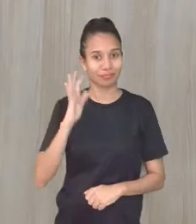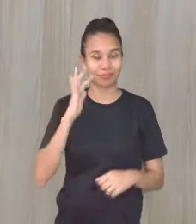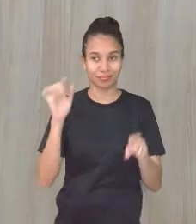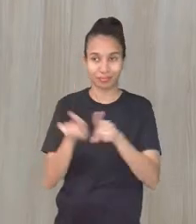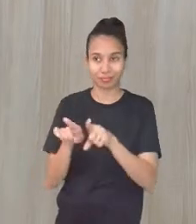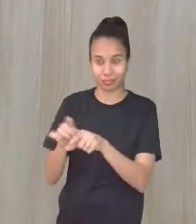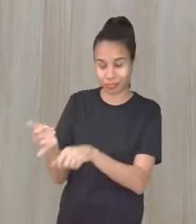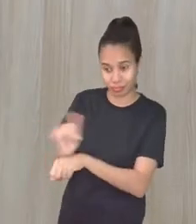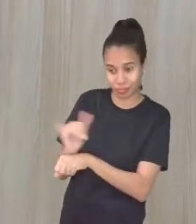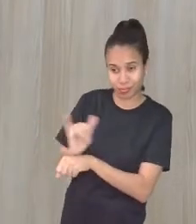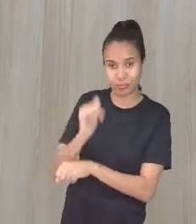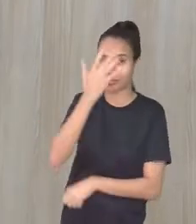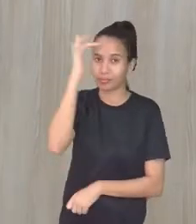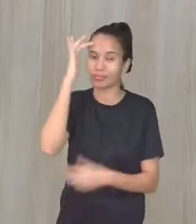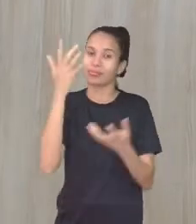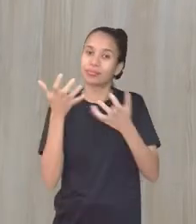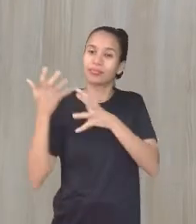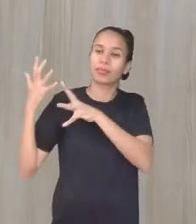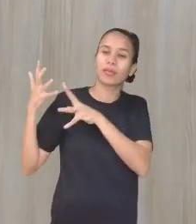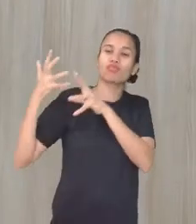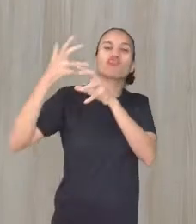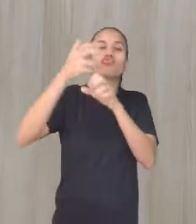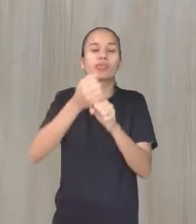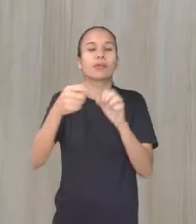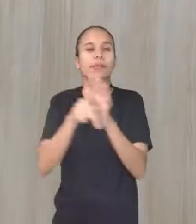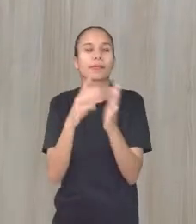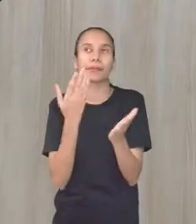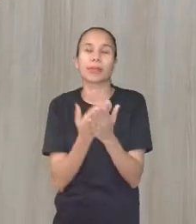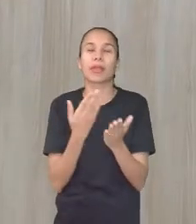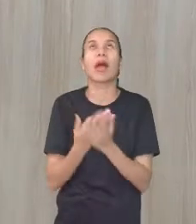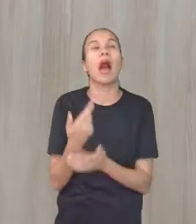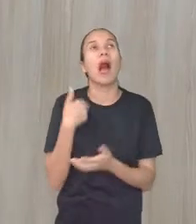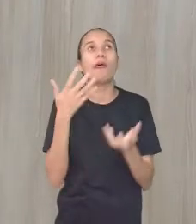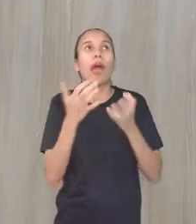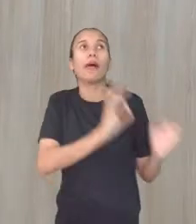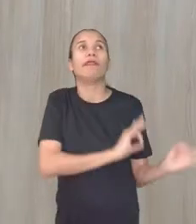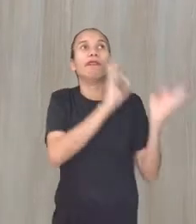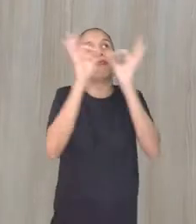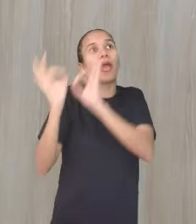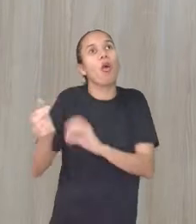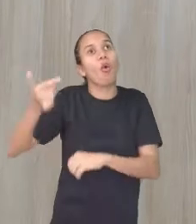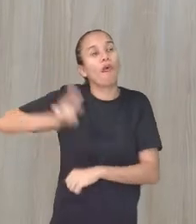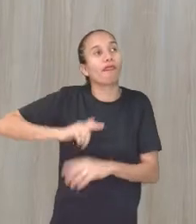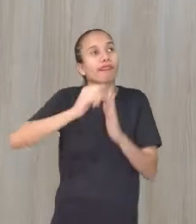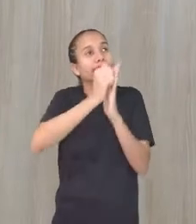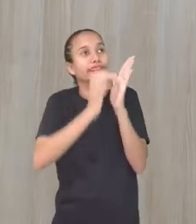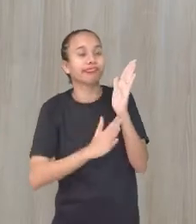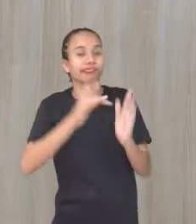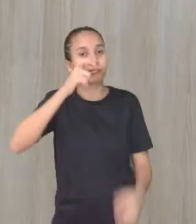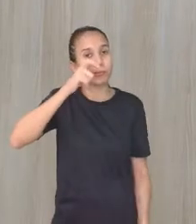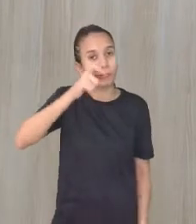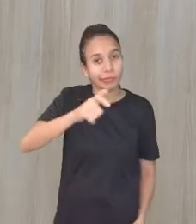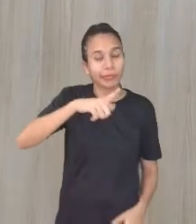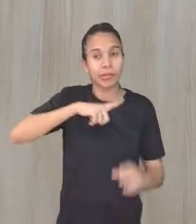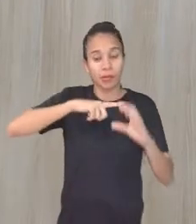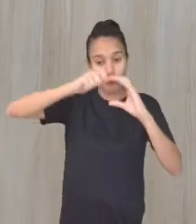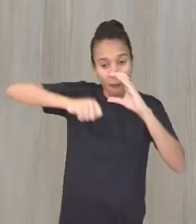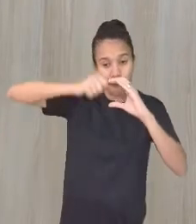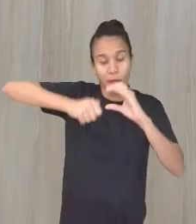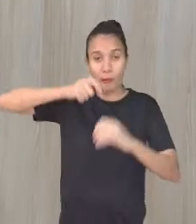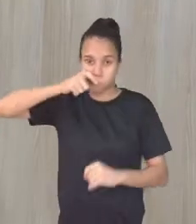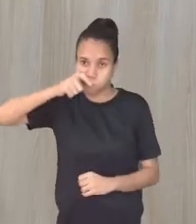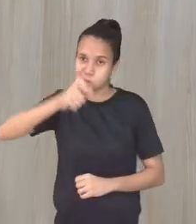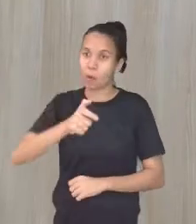YouTube é para quem também quer rever a aula. Ah, eu quero rever porque tem uma atividade que eu achei interessante, que teve um vídeo que eu achei